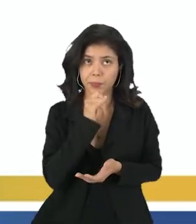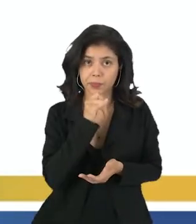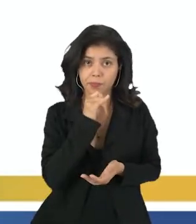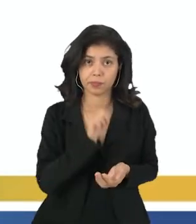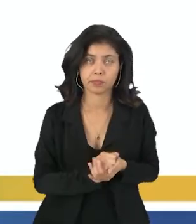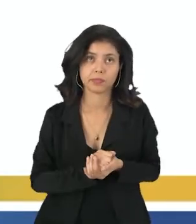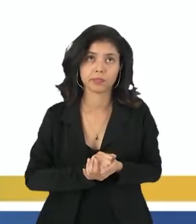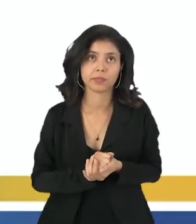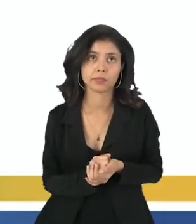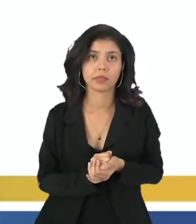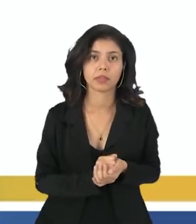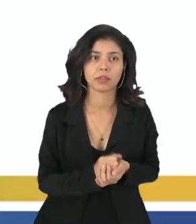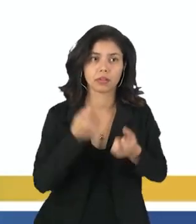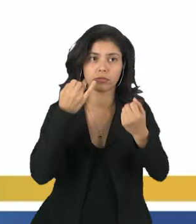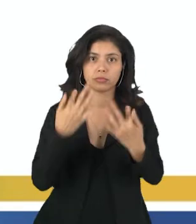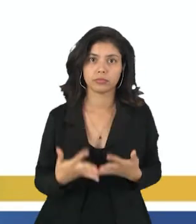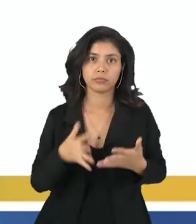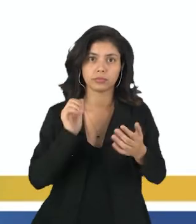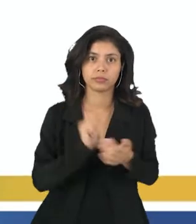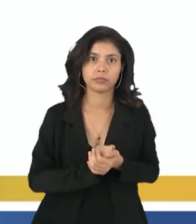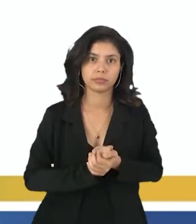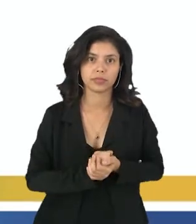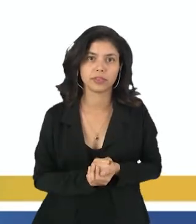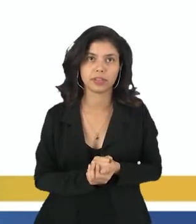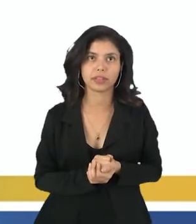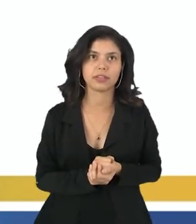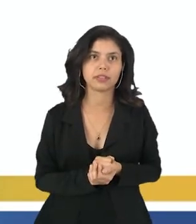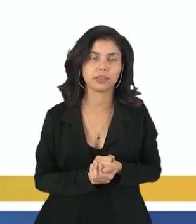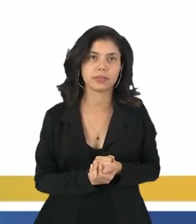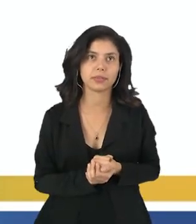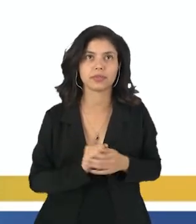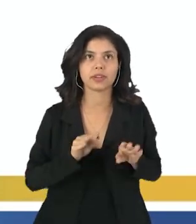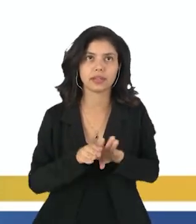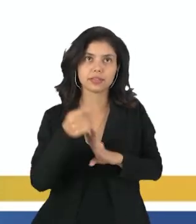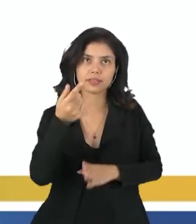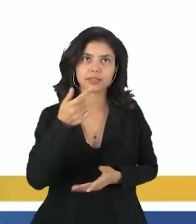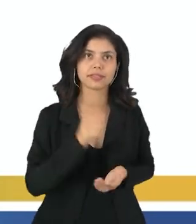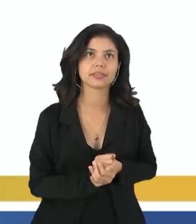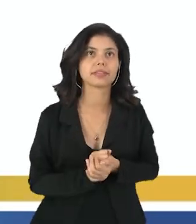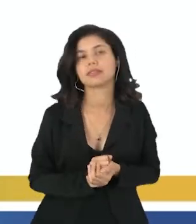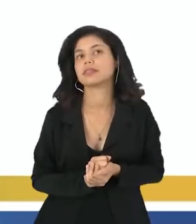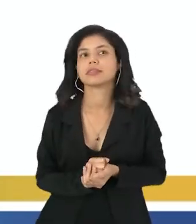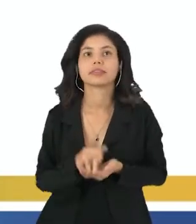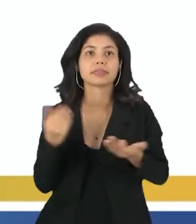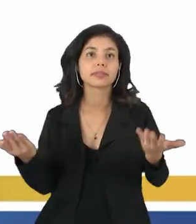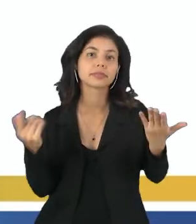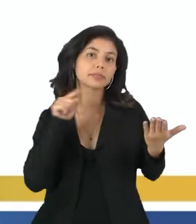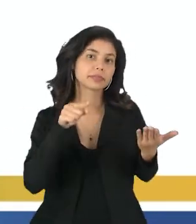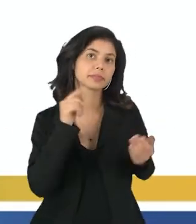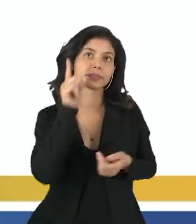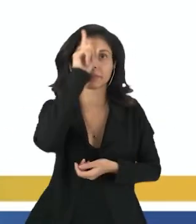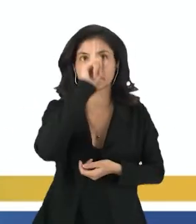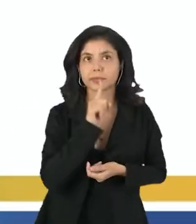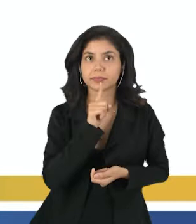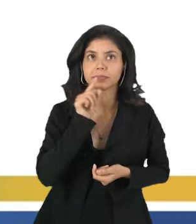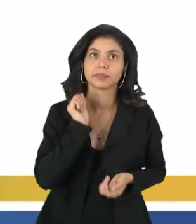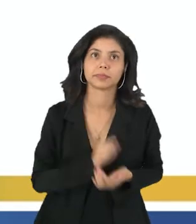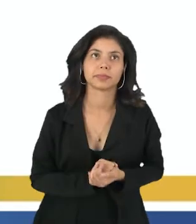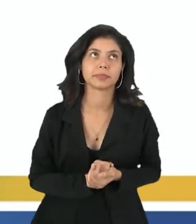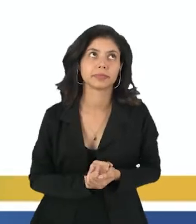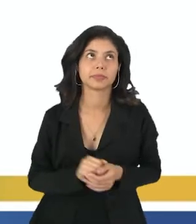exemplo que eu expliquei para vocês. Nós temos ali as duas fontes, a quente e a fria, e em amarelo ali